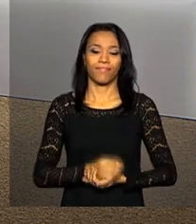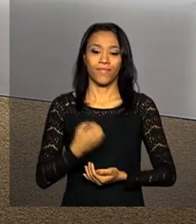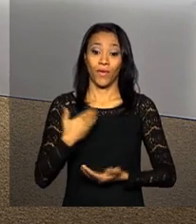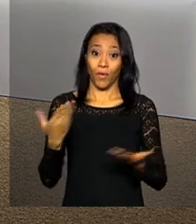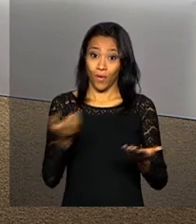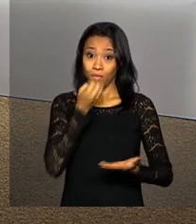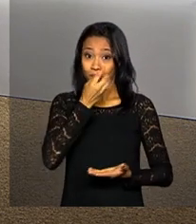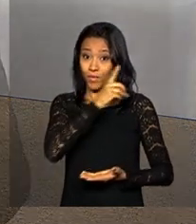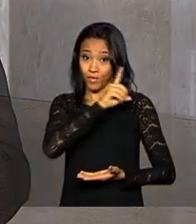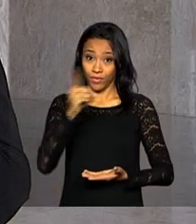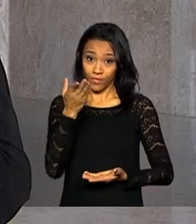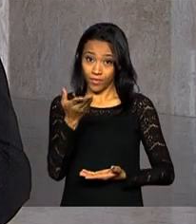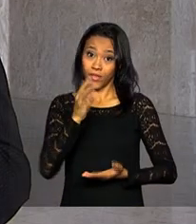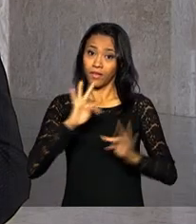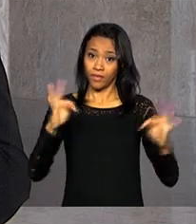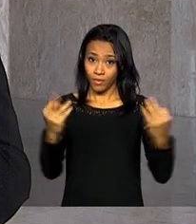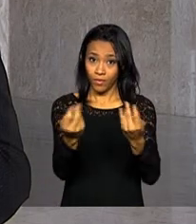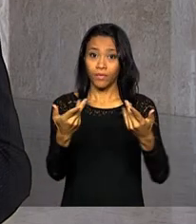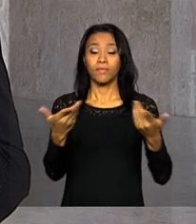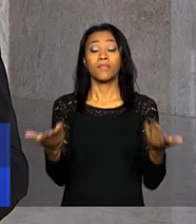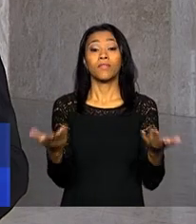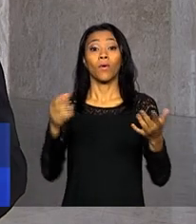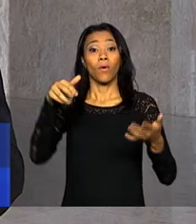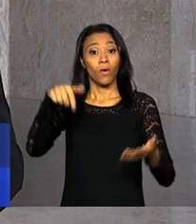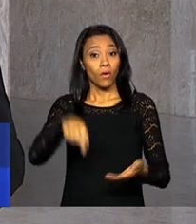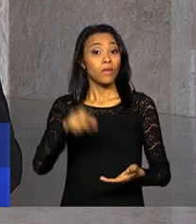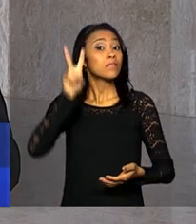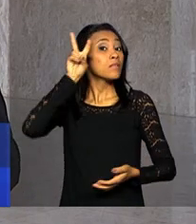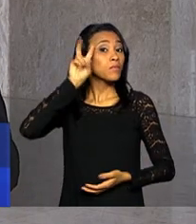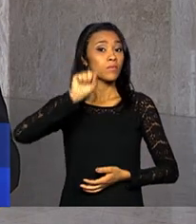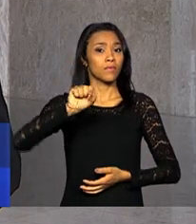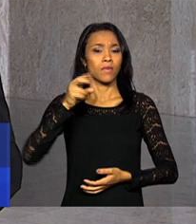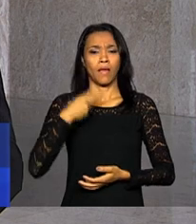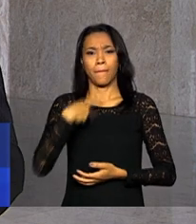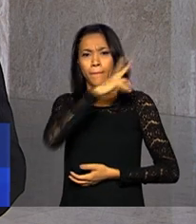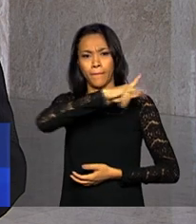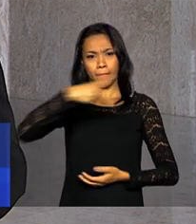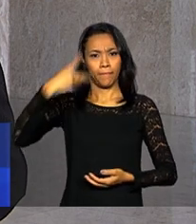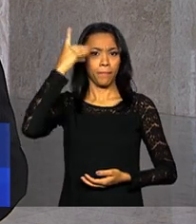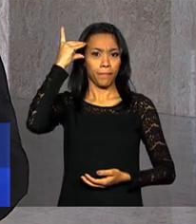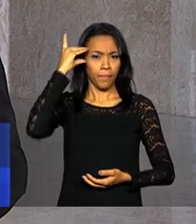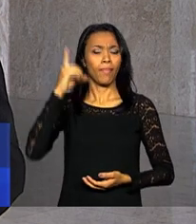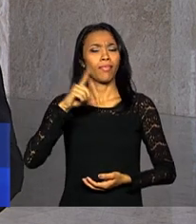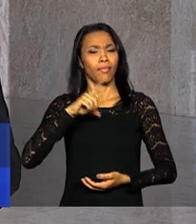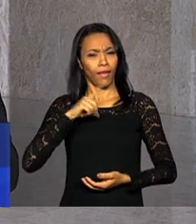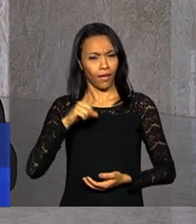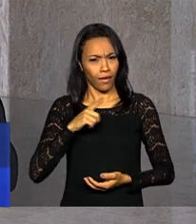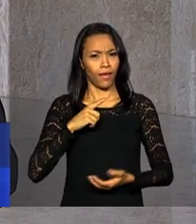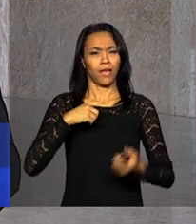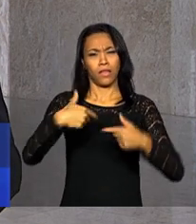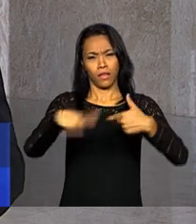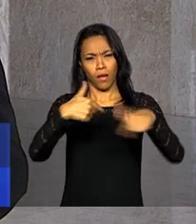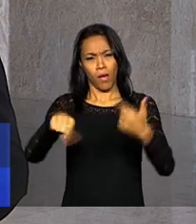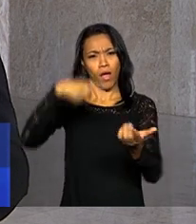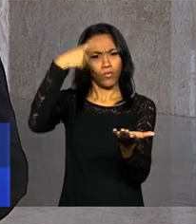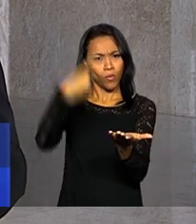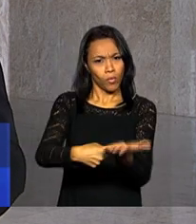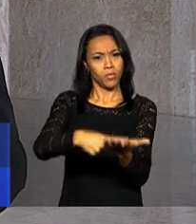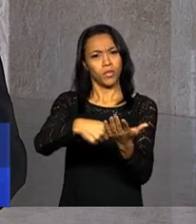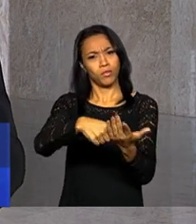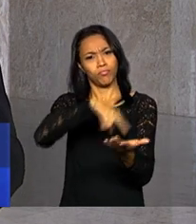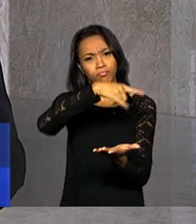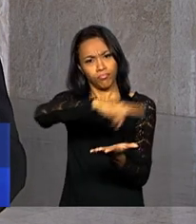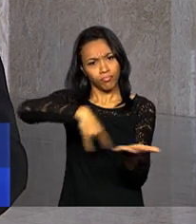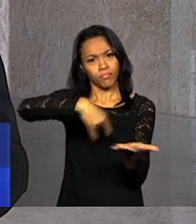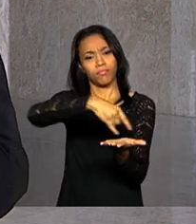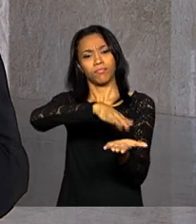Oi, Jaime, bom dia a você, bom dia a todos. Bom, nessa segunda-feira, a presidenta Dilma Rousseff tem despachos internos aqui no Palácio do Planalto